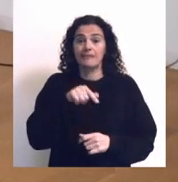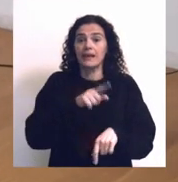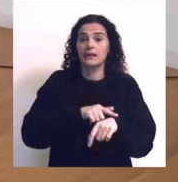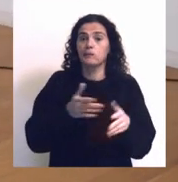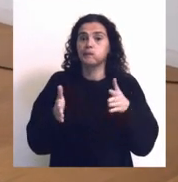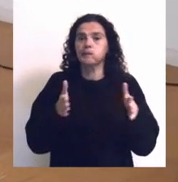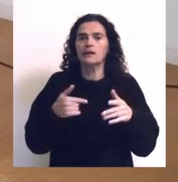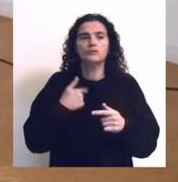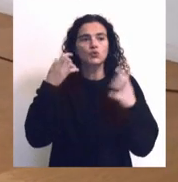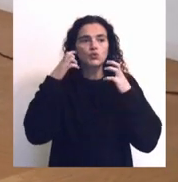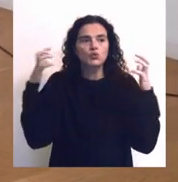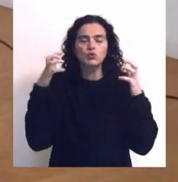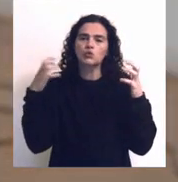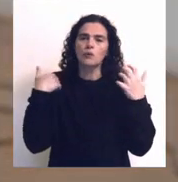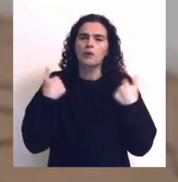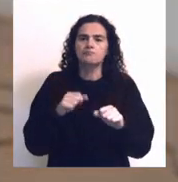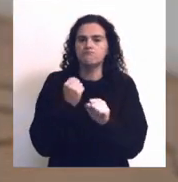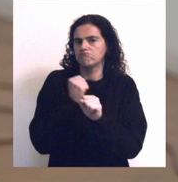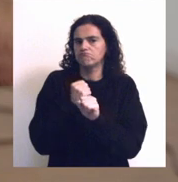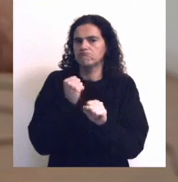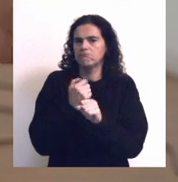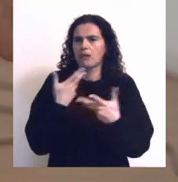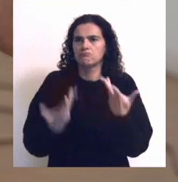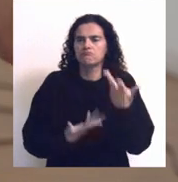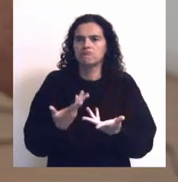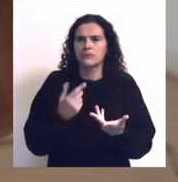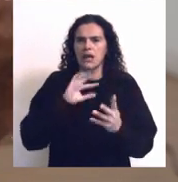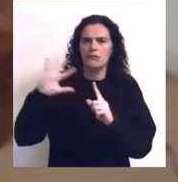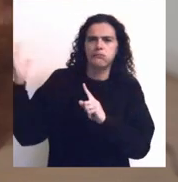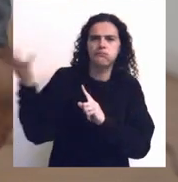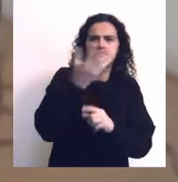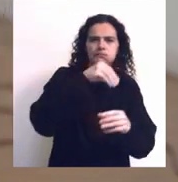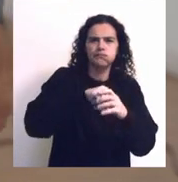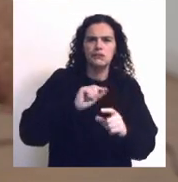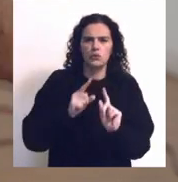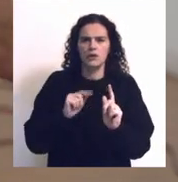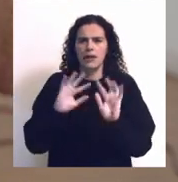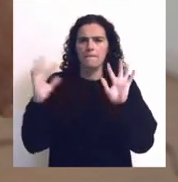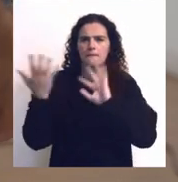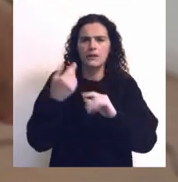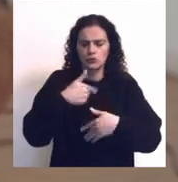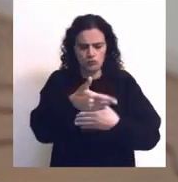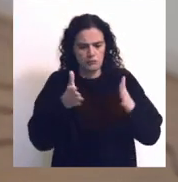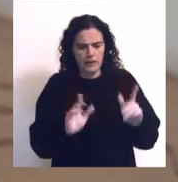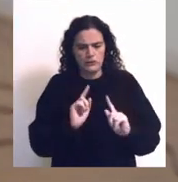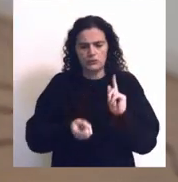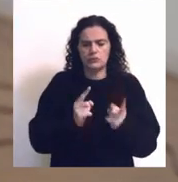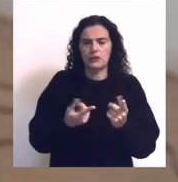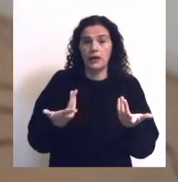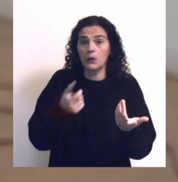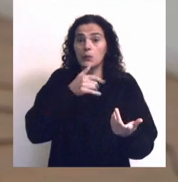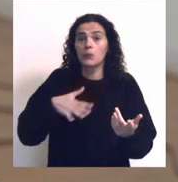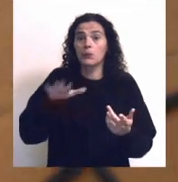Nesse período, o som tem um papel quase que relativamente abrangente em relação ao que é o ambiente, o espaço